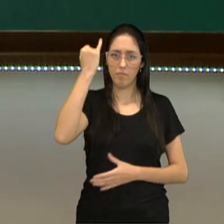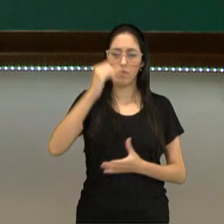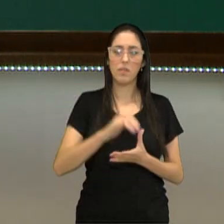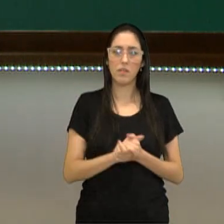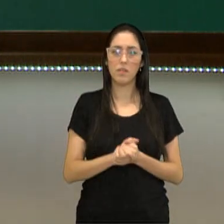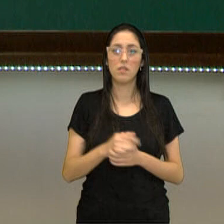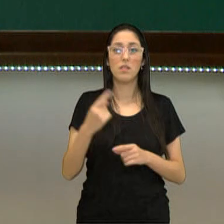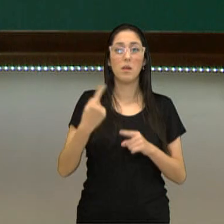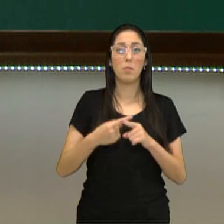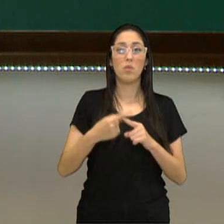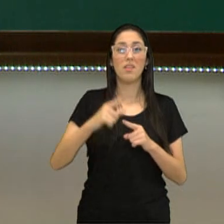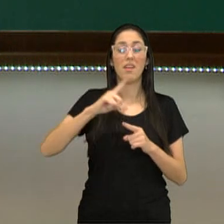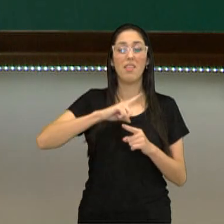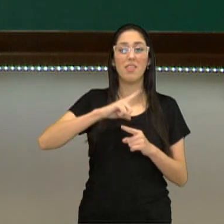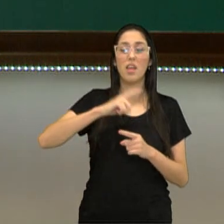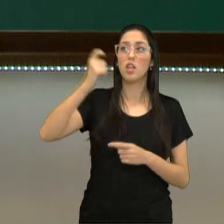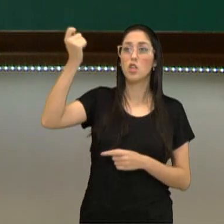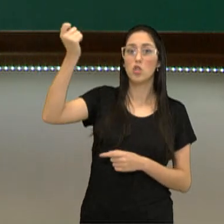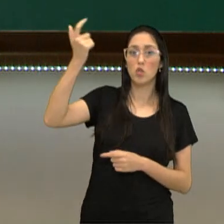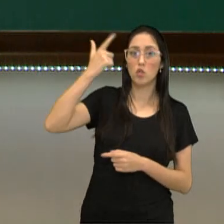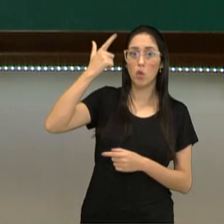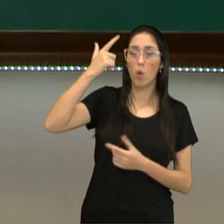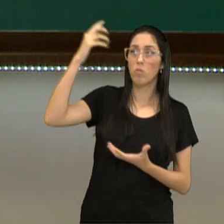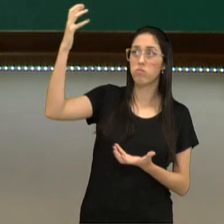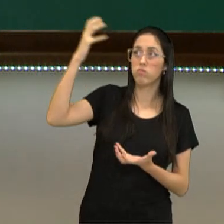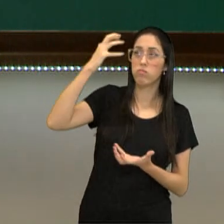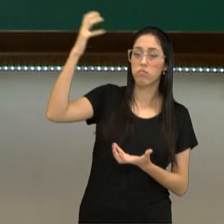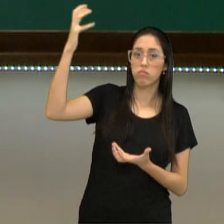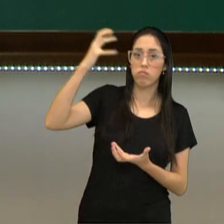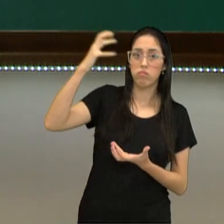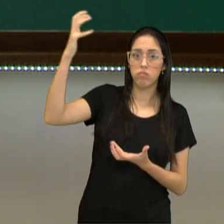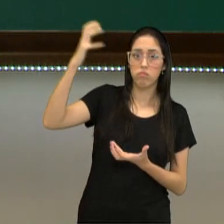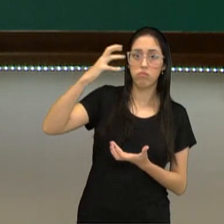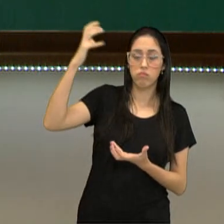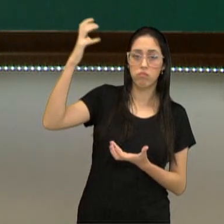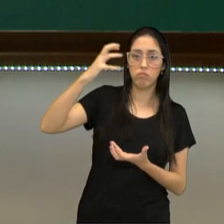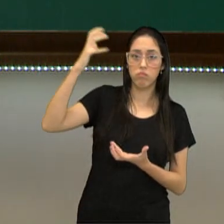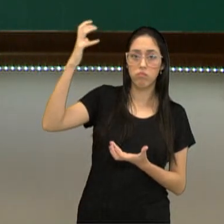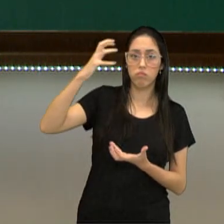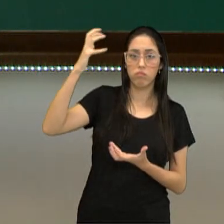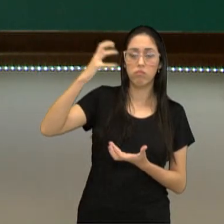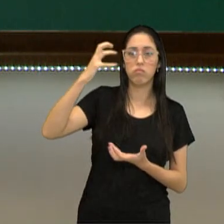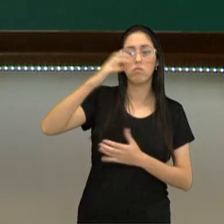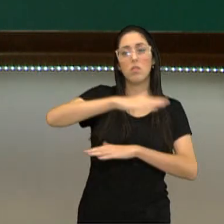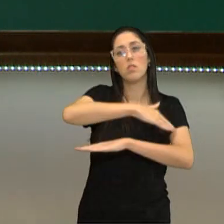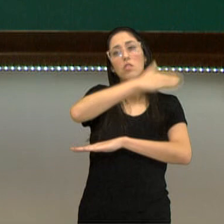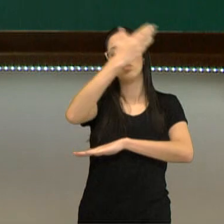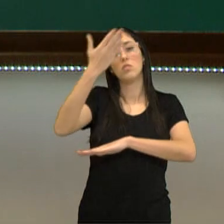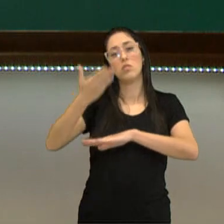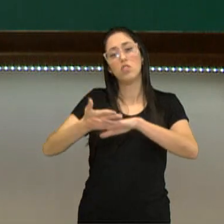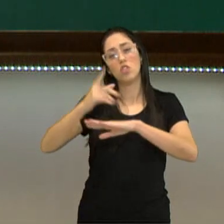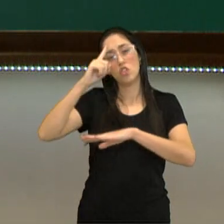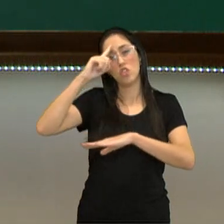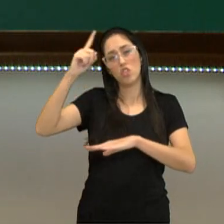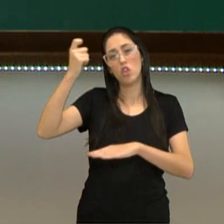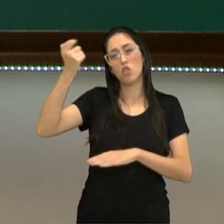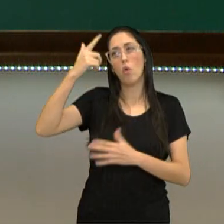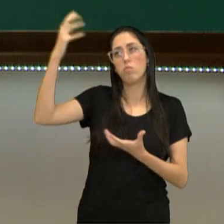em absorver parte da radiação solar emitida durante o dia para que ela esteja